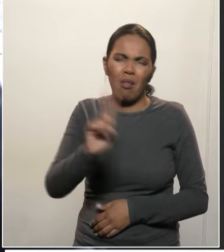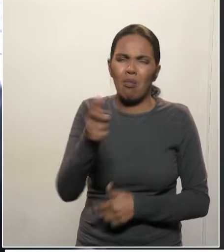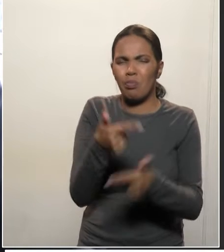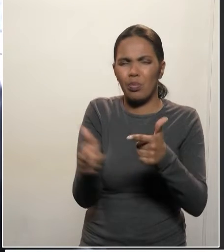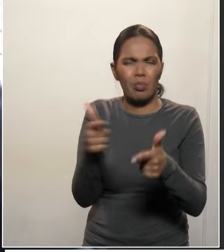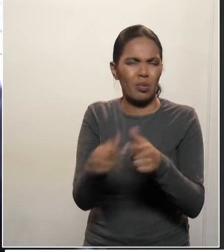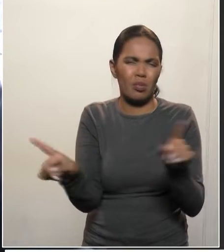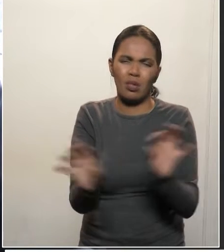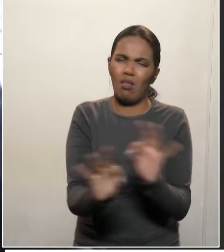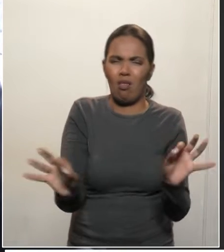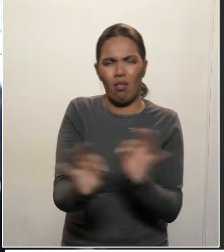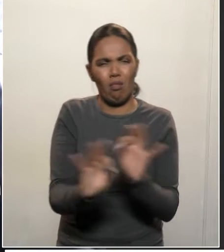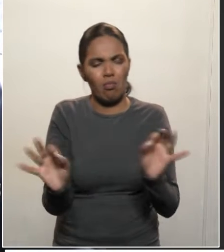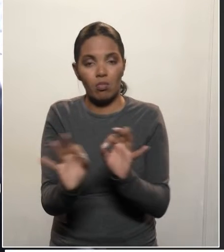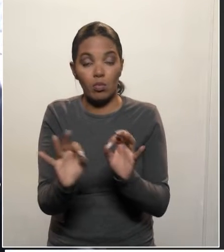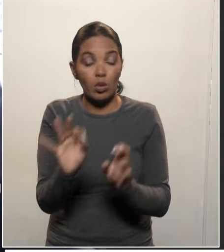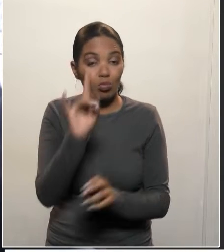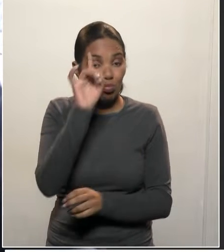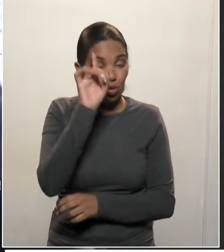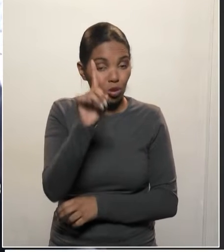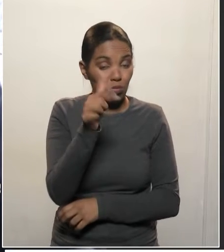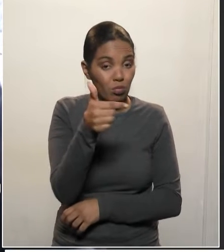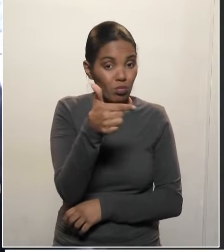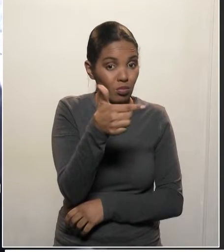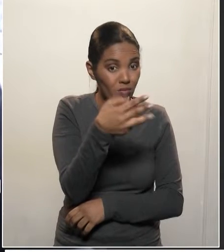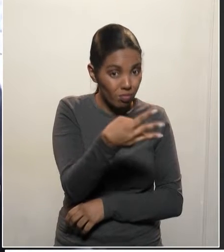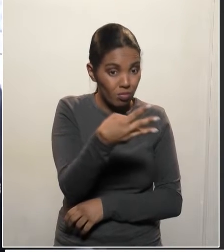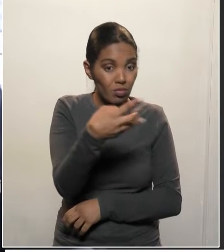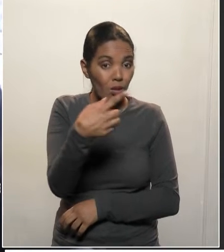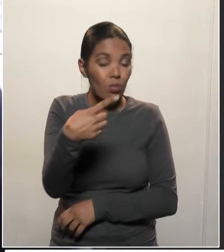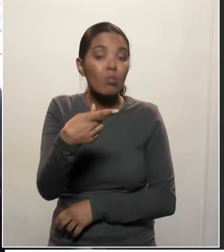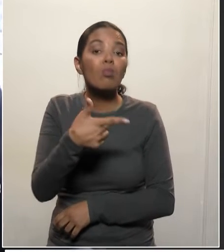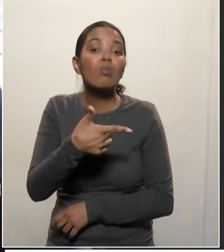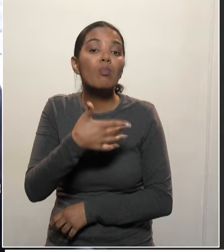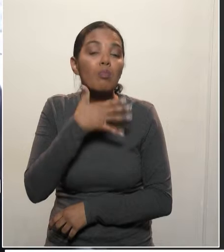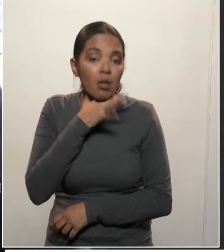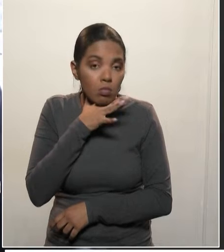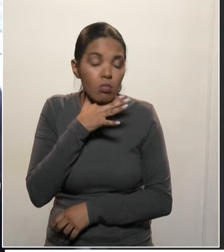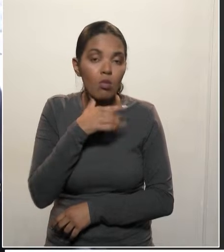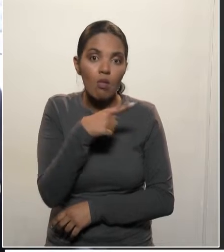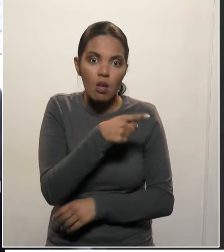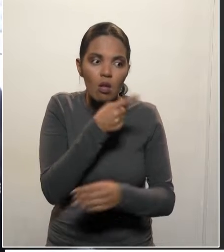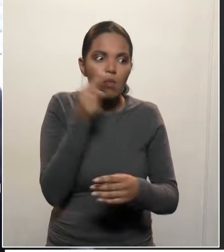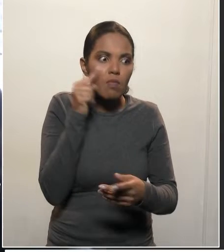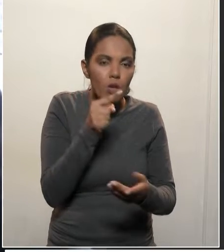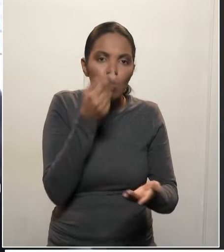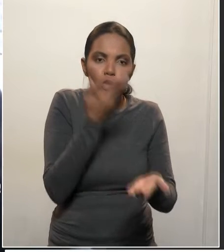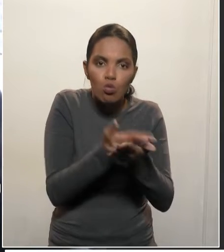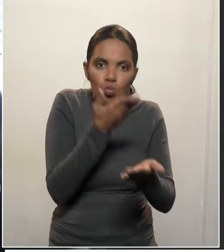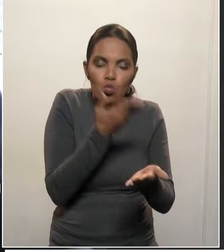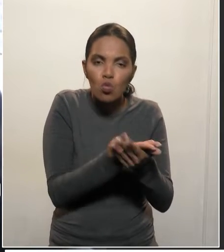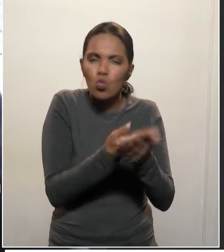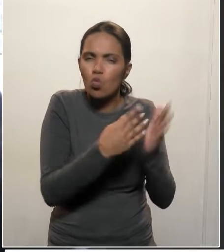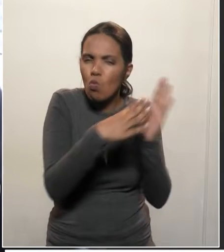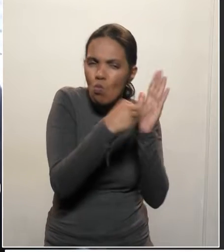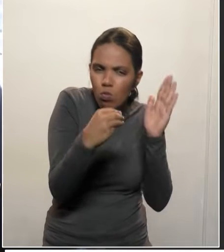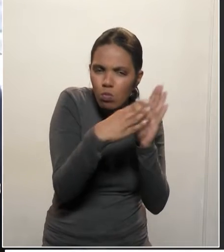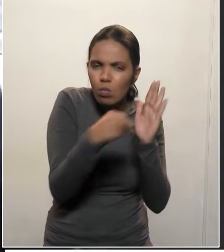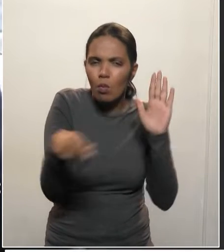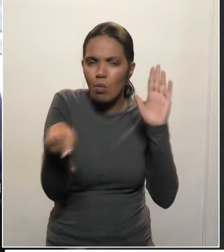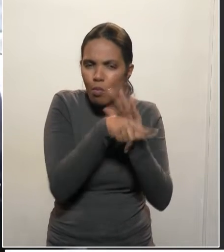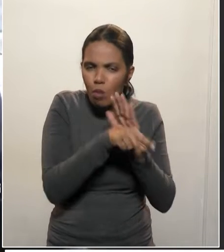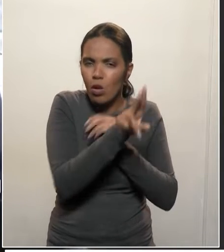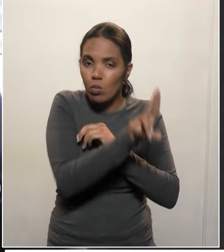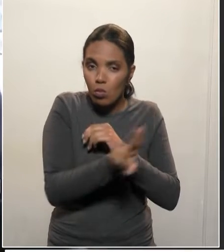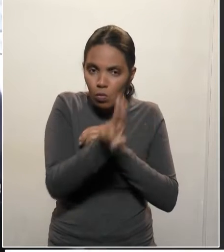E no 31 de março, ele tomou uma medida baseada no estudo e no modelo realizado pela